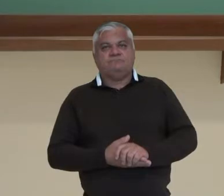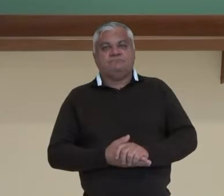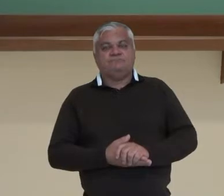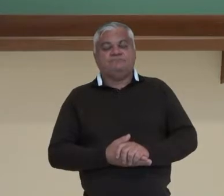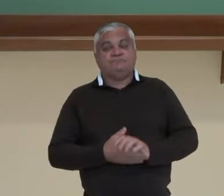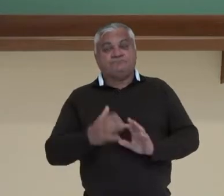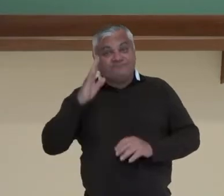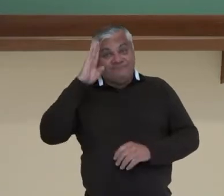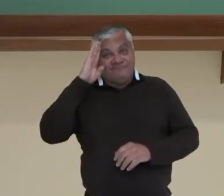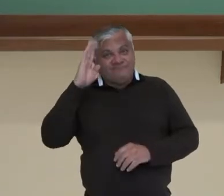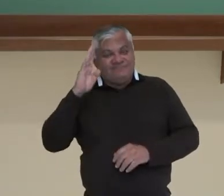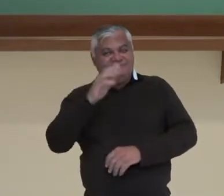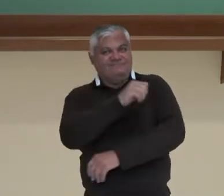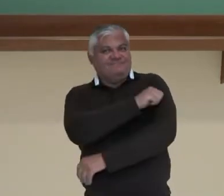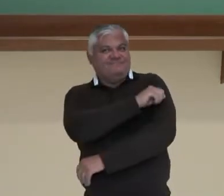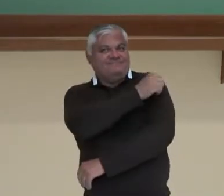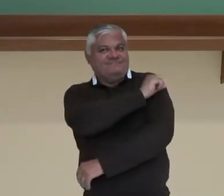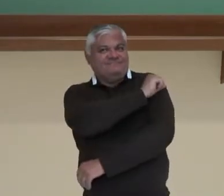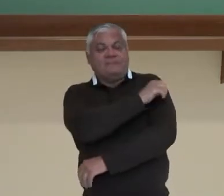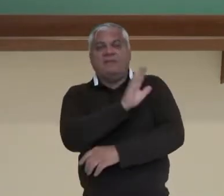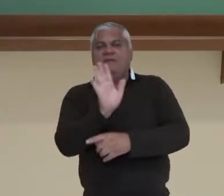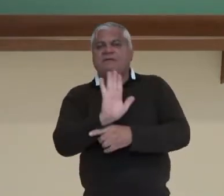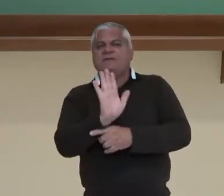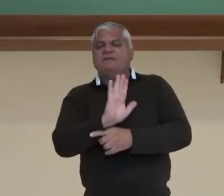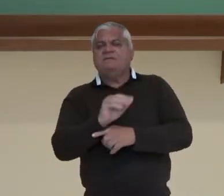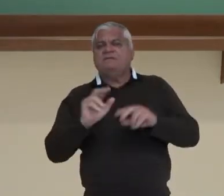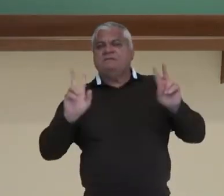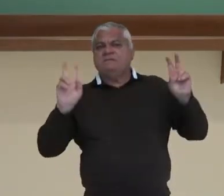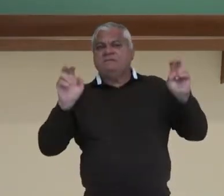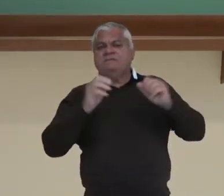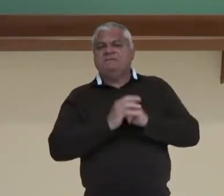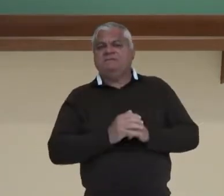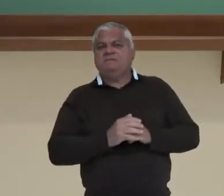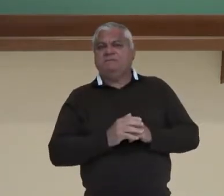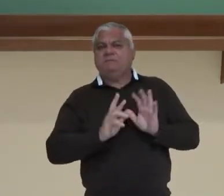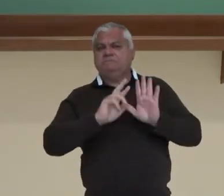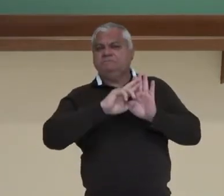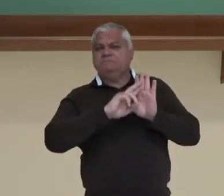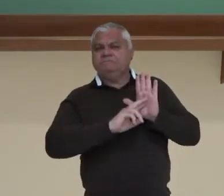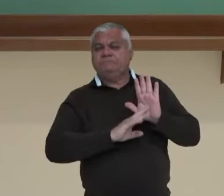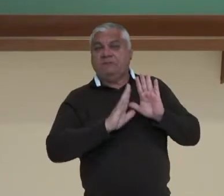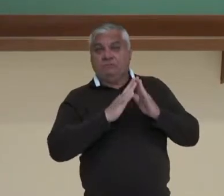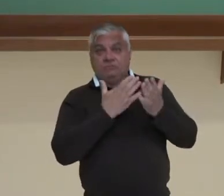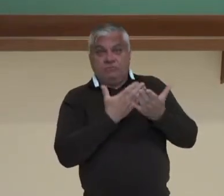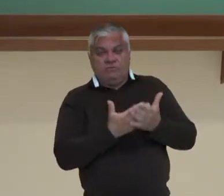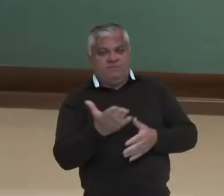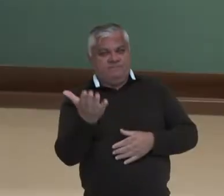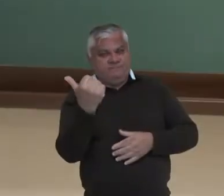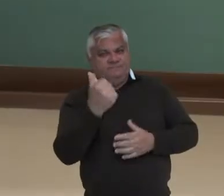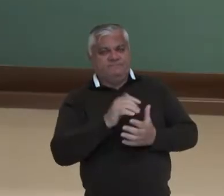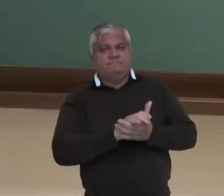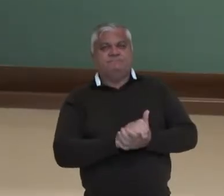Olá estudantes, oitavo ano. Nesse vídeo vamos falar sobre regimento escolar. Acompanhem comigo.